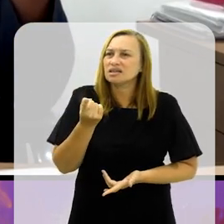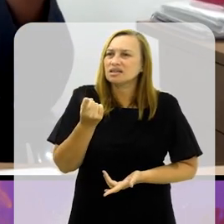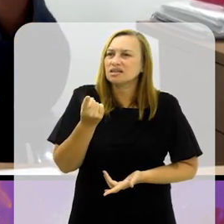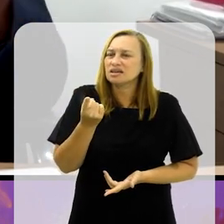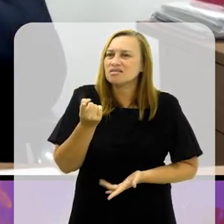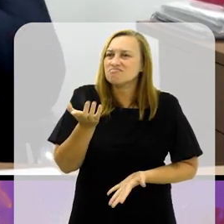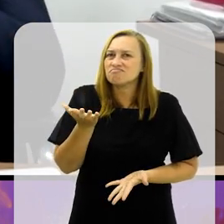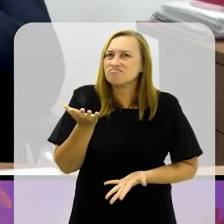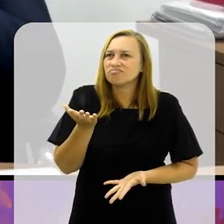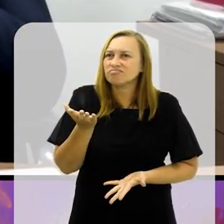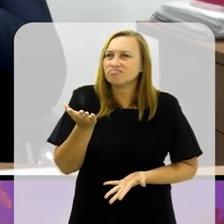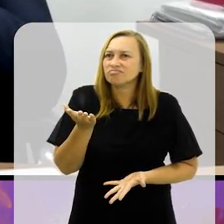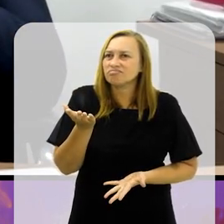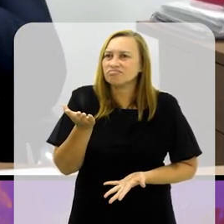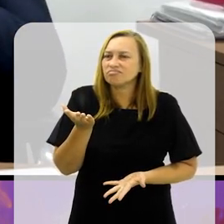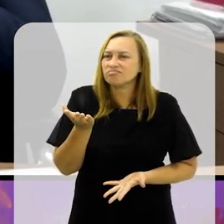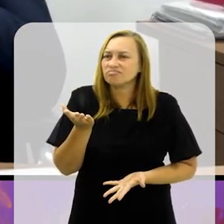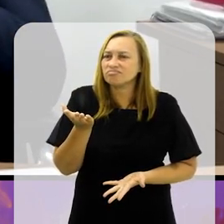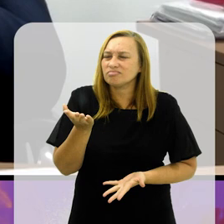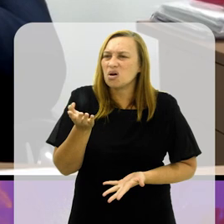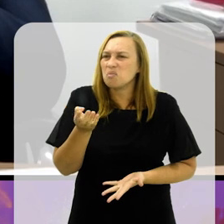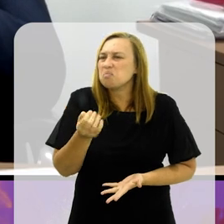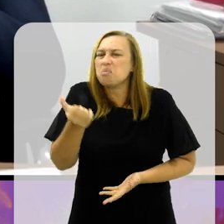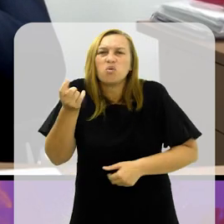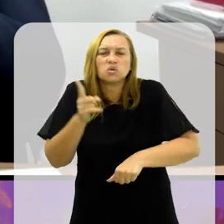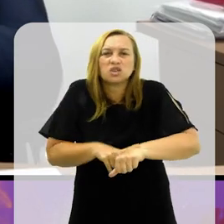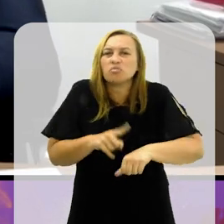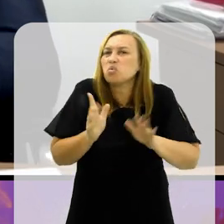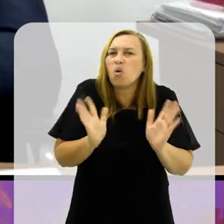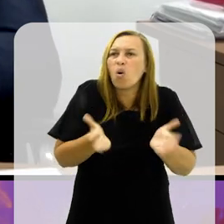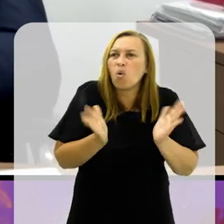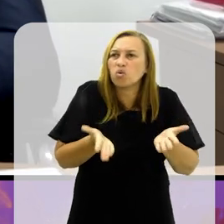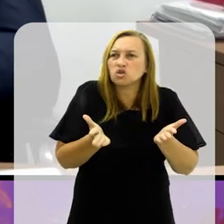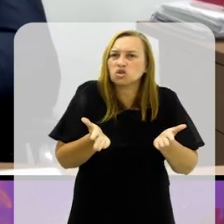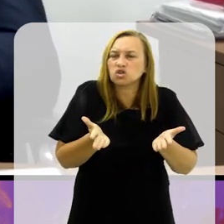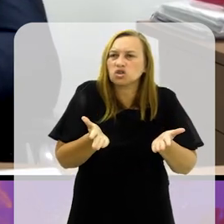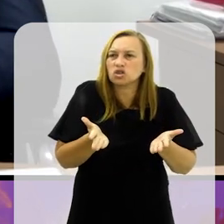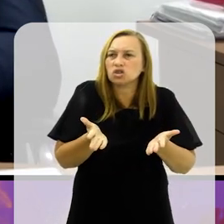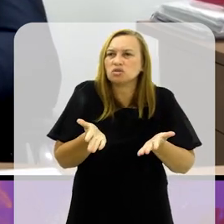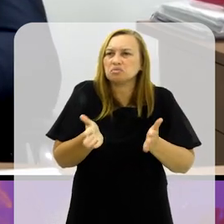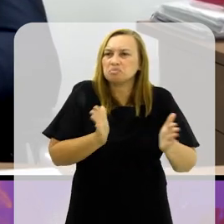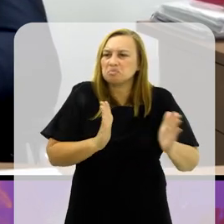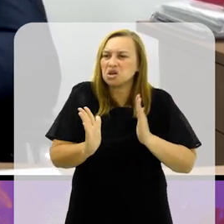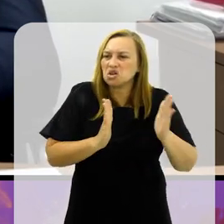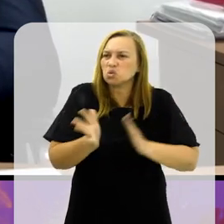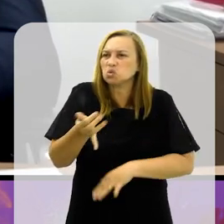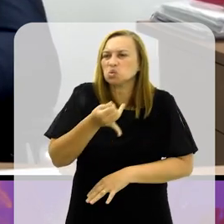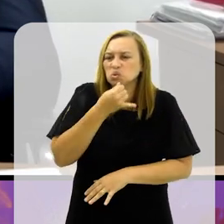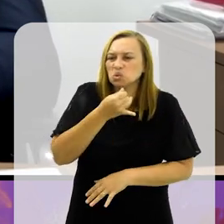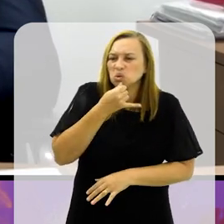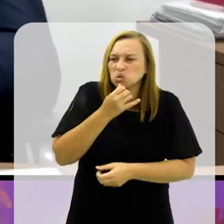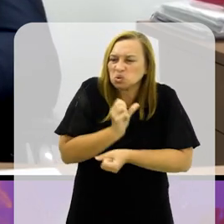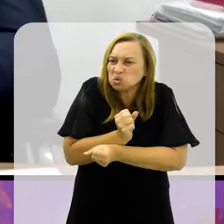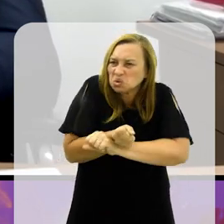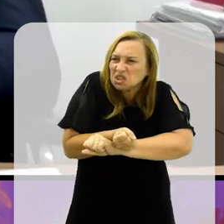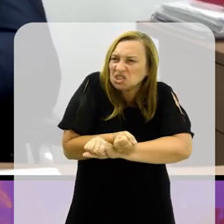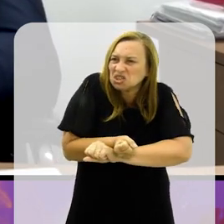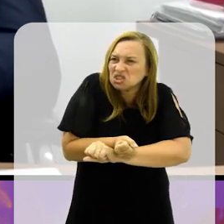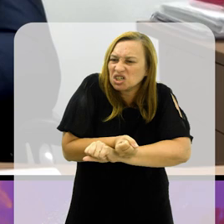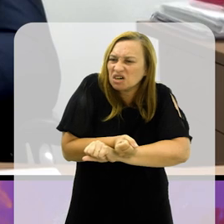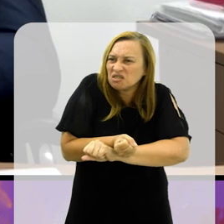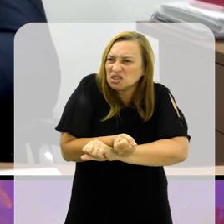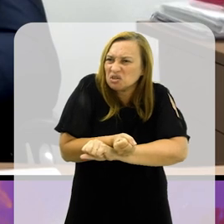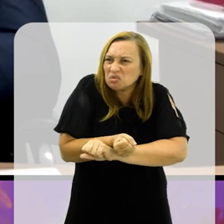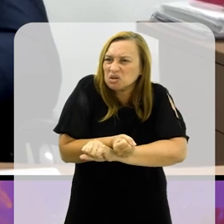estava próximo demais do... Se faz pouco tempo hoje, da época triste dos povos